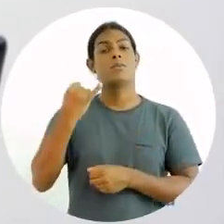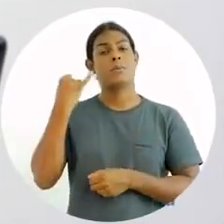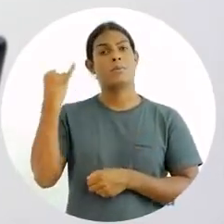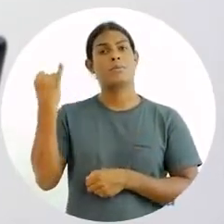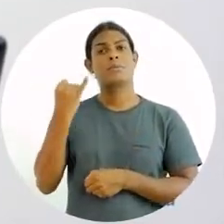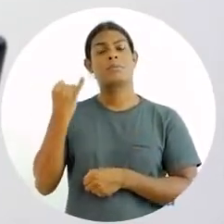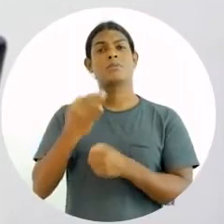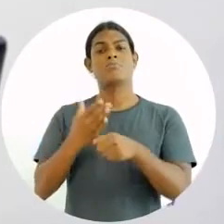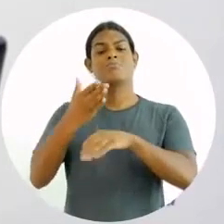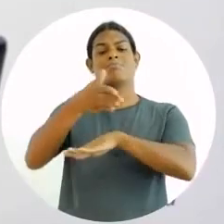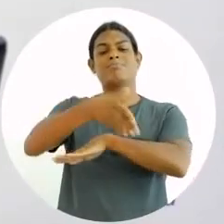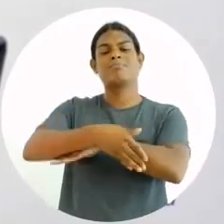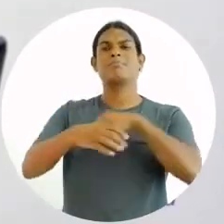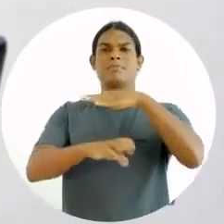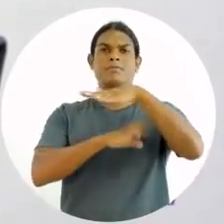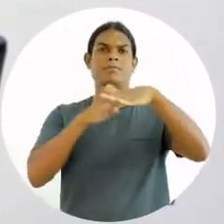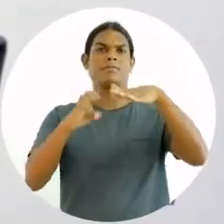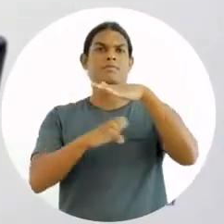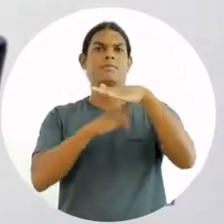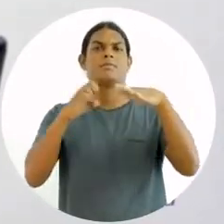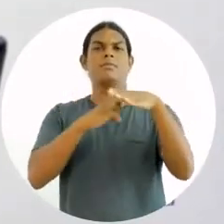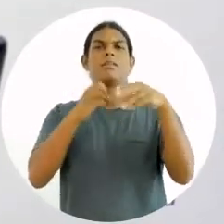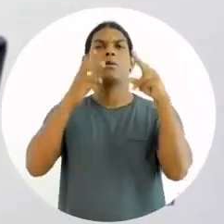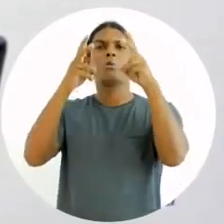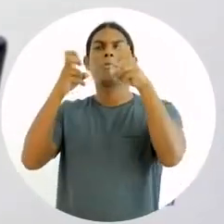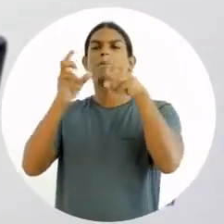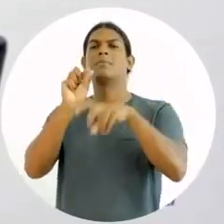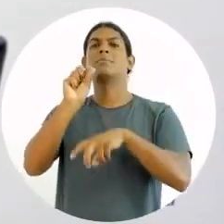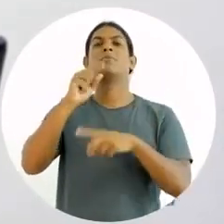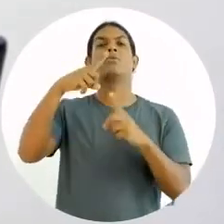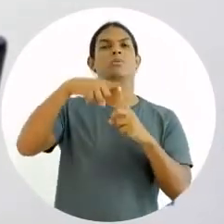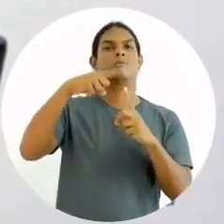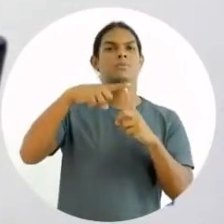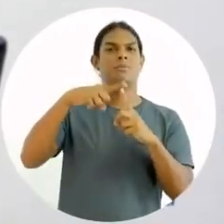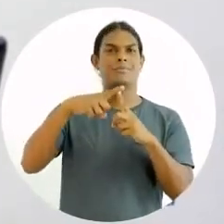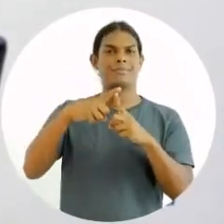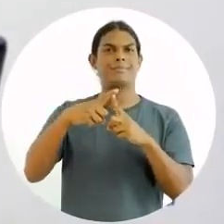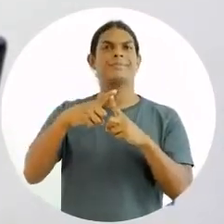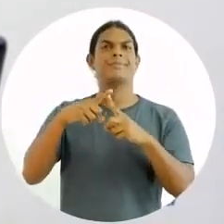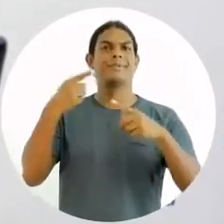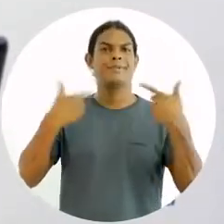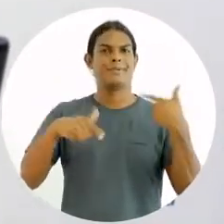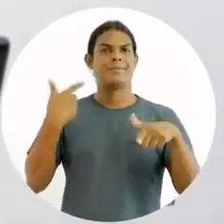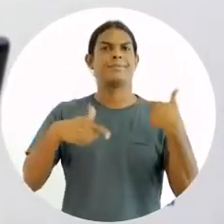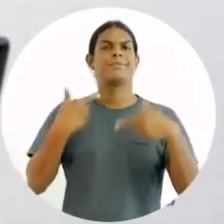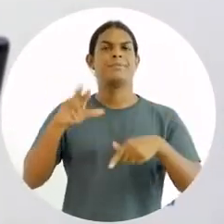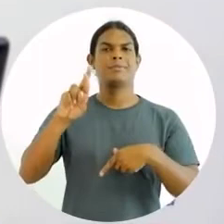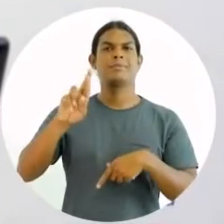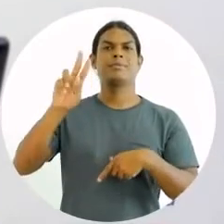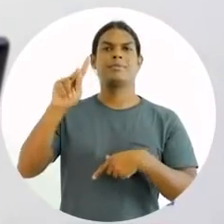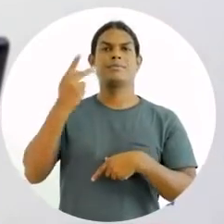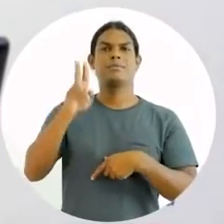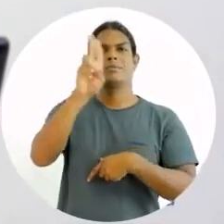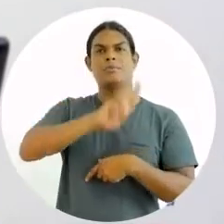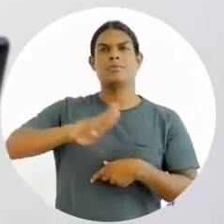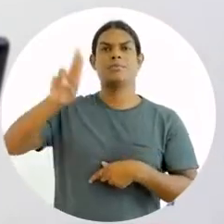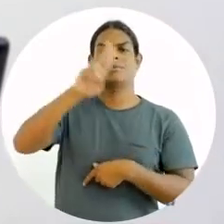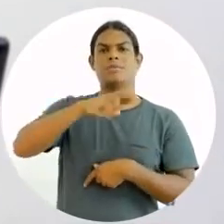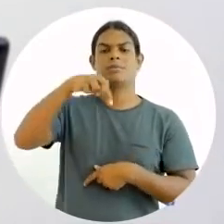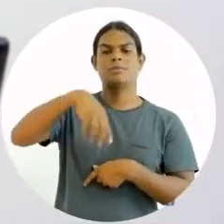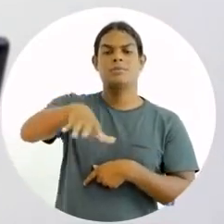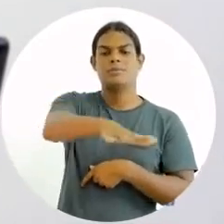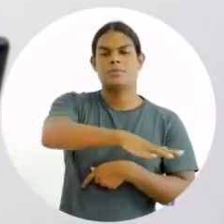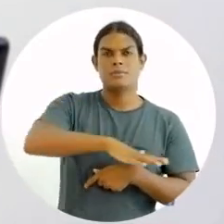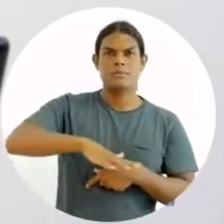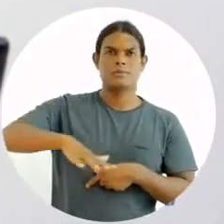organização, a gente entender que política, o Recursos Humanos aplica naquela organização, naquele contexto,